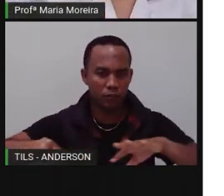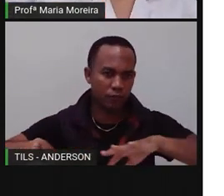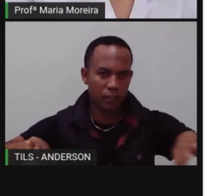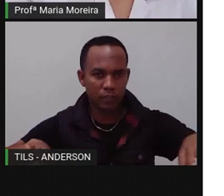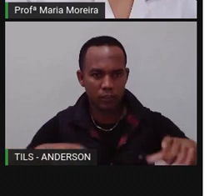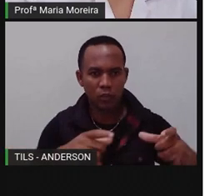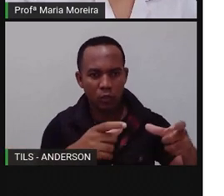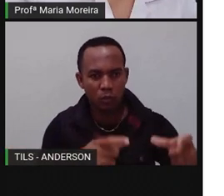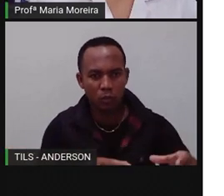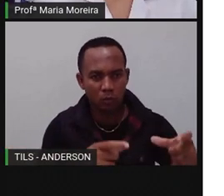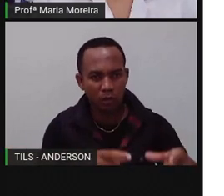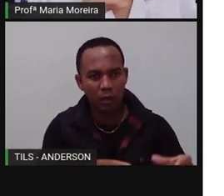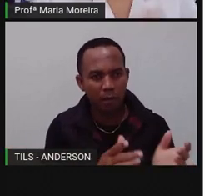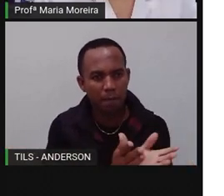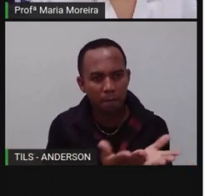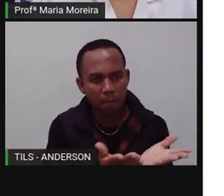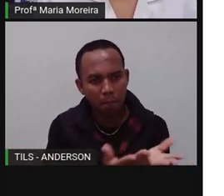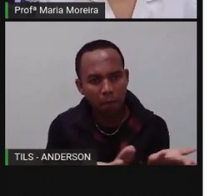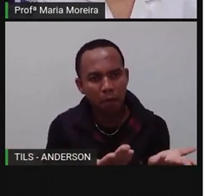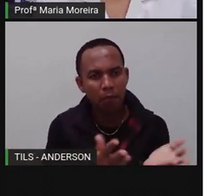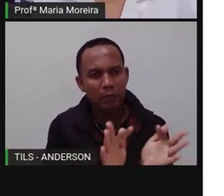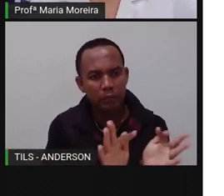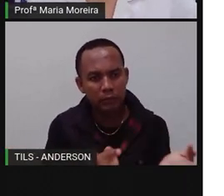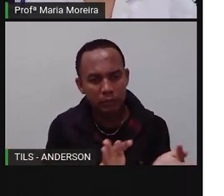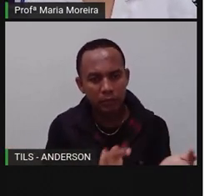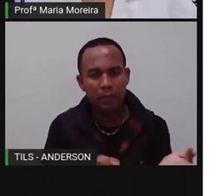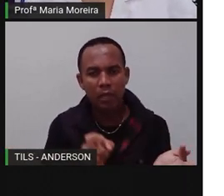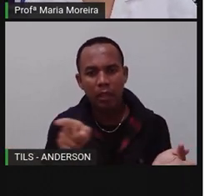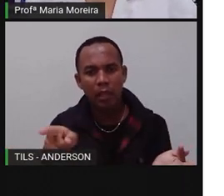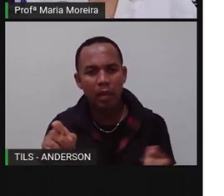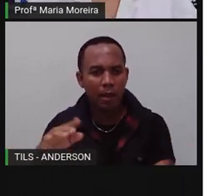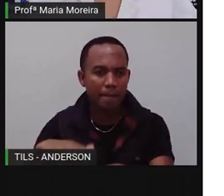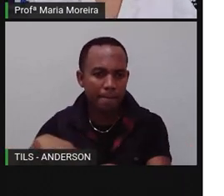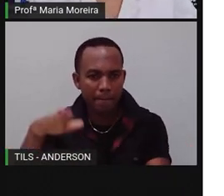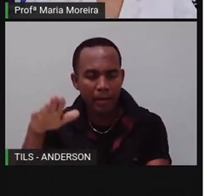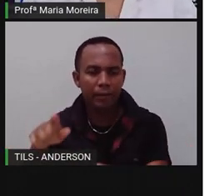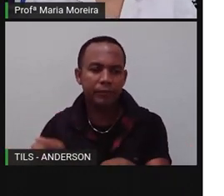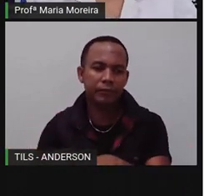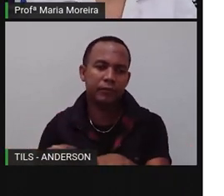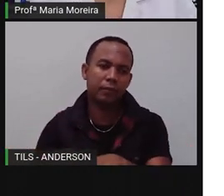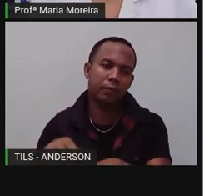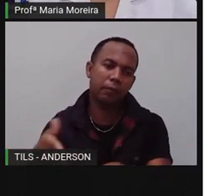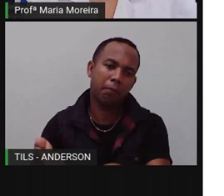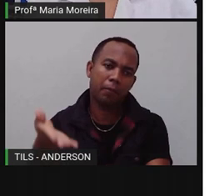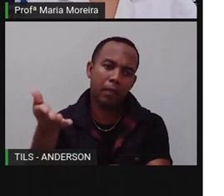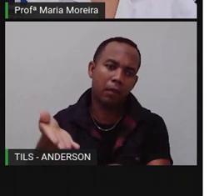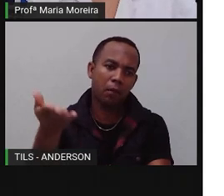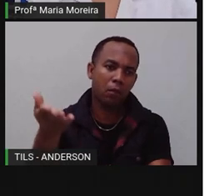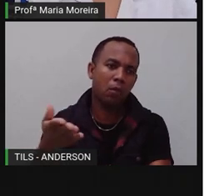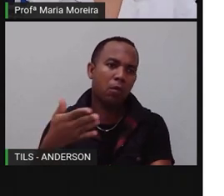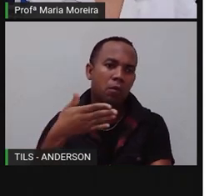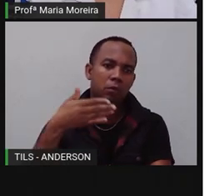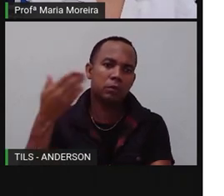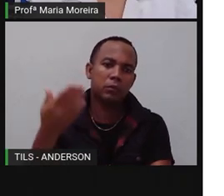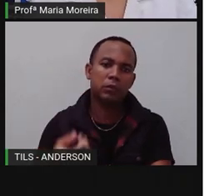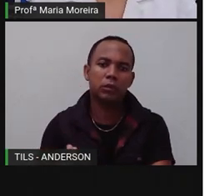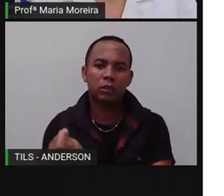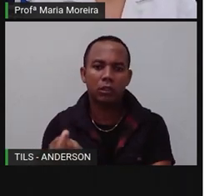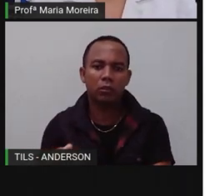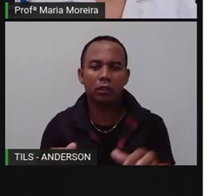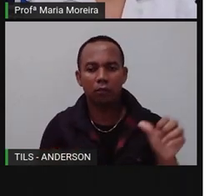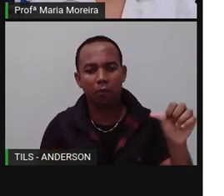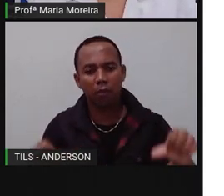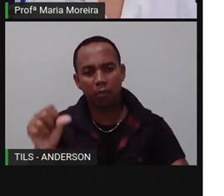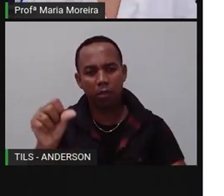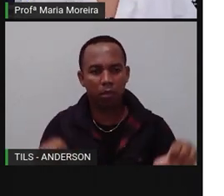locais que terão mais pessoas e outros que terão menos. Assim como aqui no Brasil. Existem locais que existem uma concentração maior de habitantes e outros que